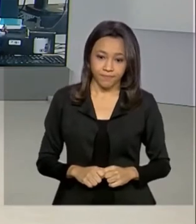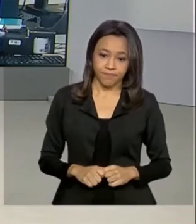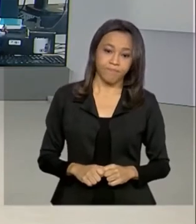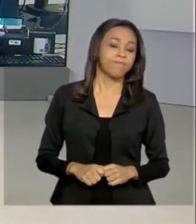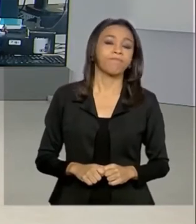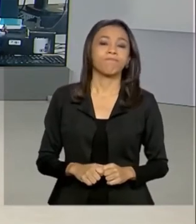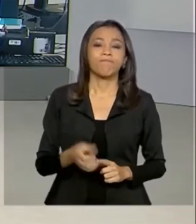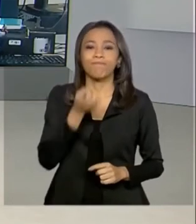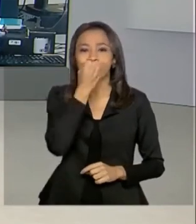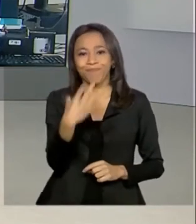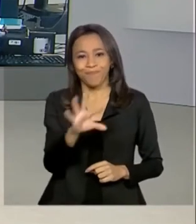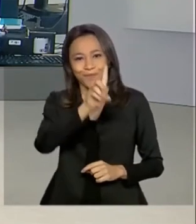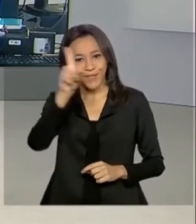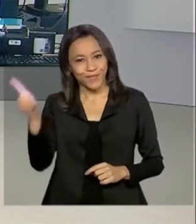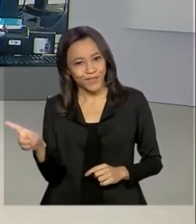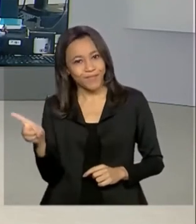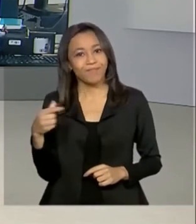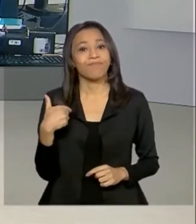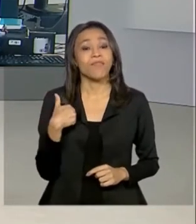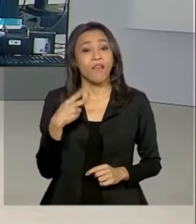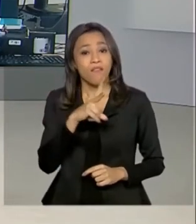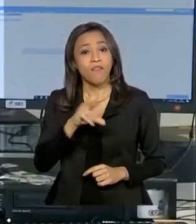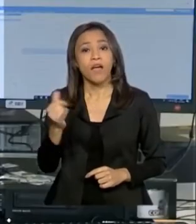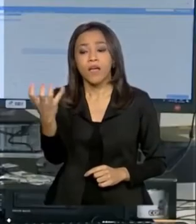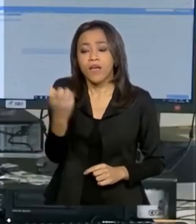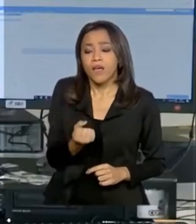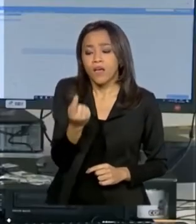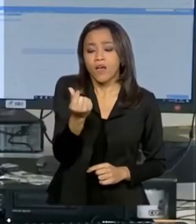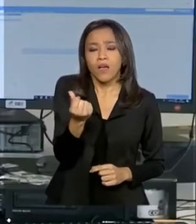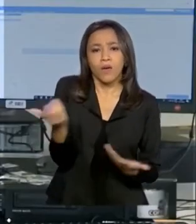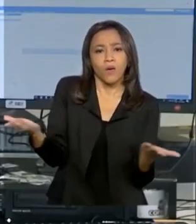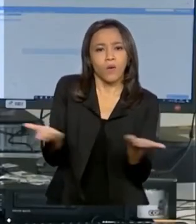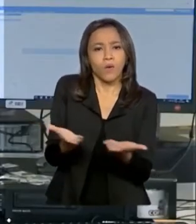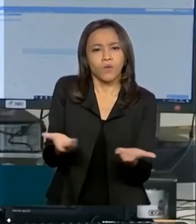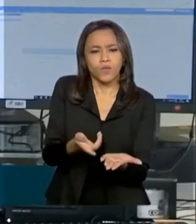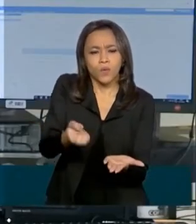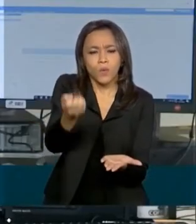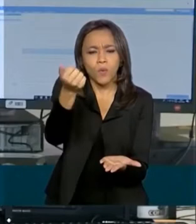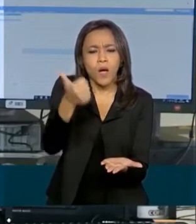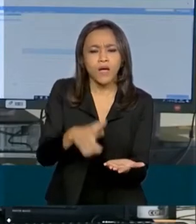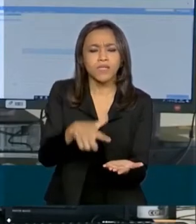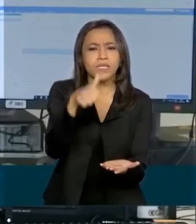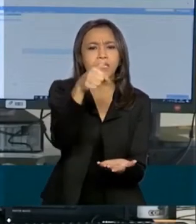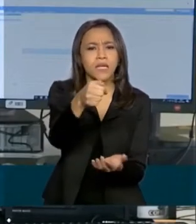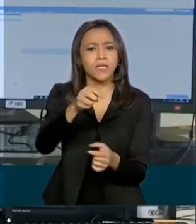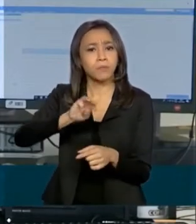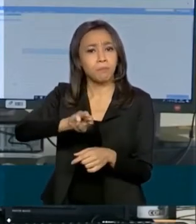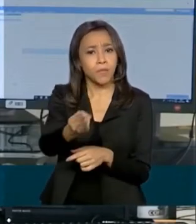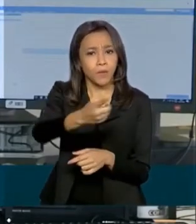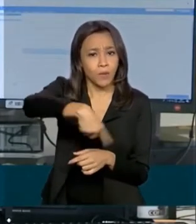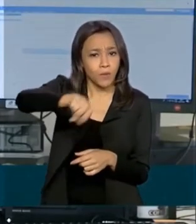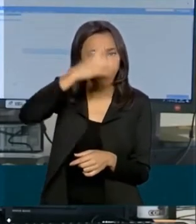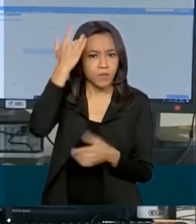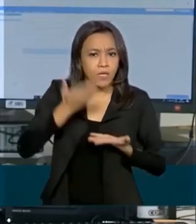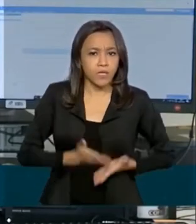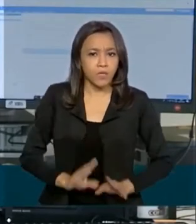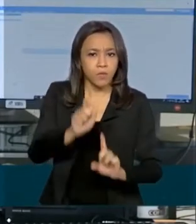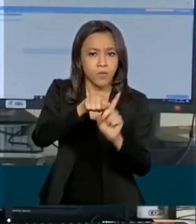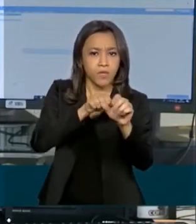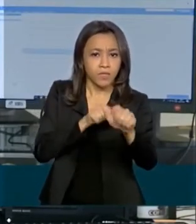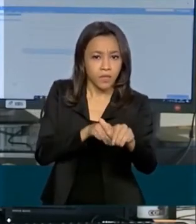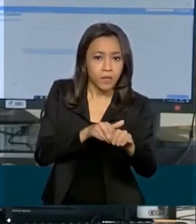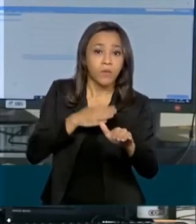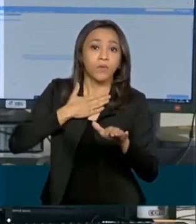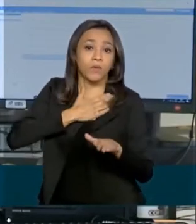Bom dia, Ana. Vão receber o benefício hoje quase 7 milhões de trabalhadores nascidos em setembro e